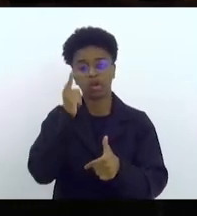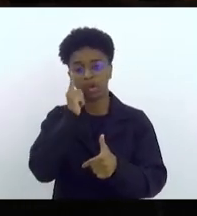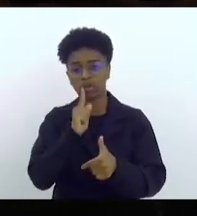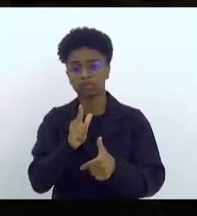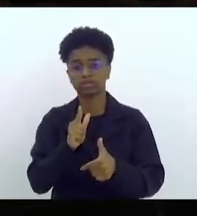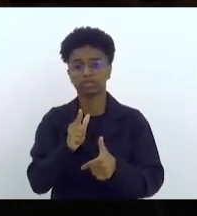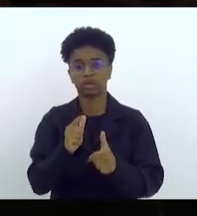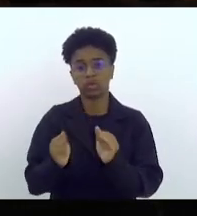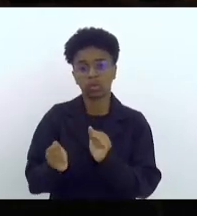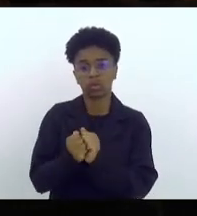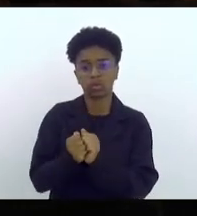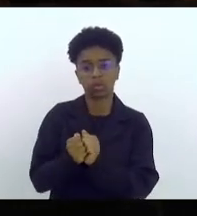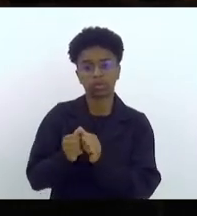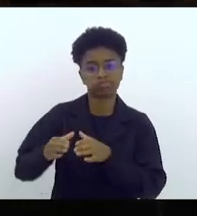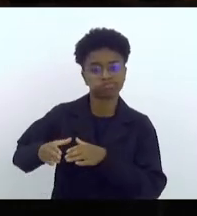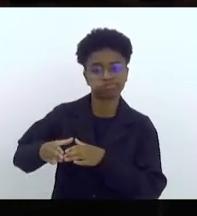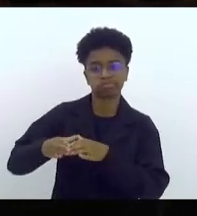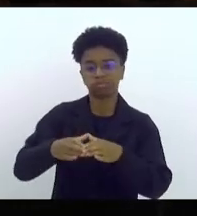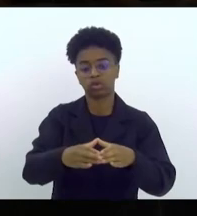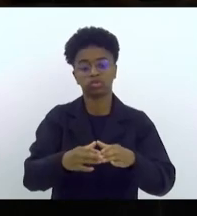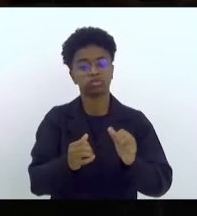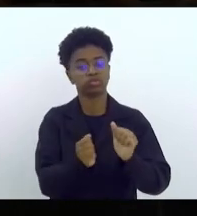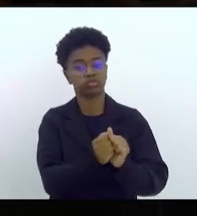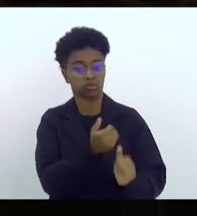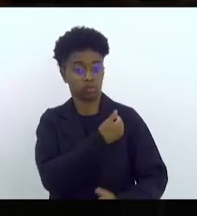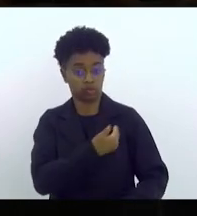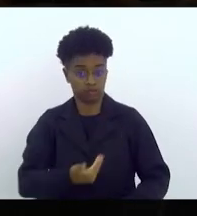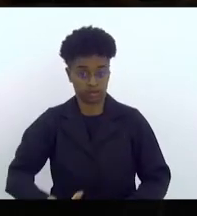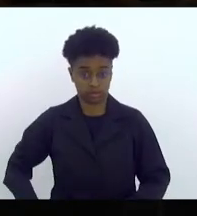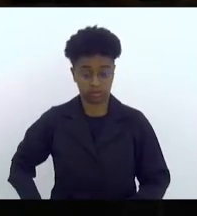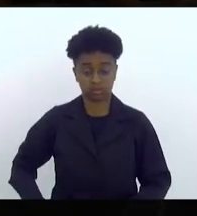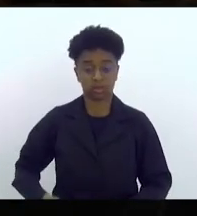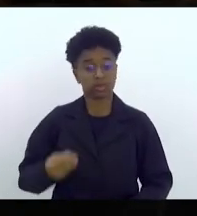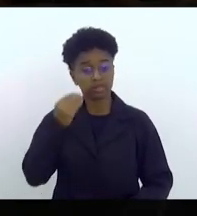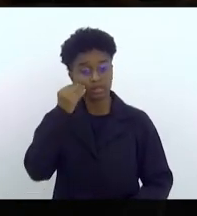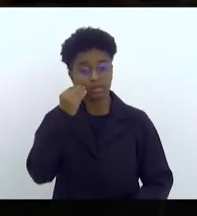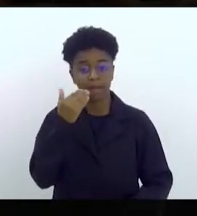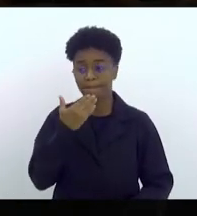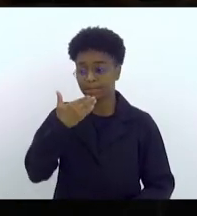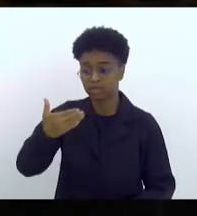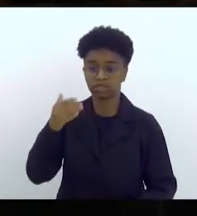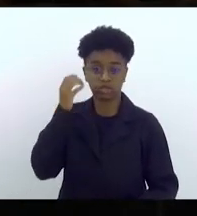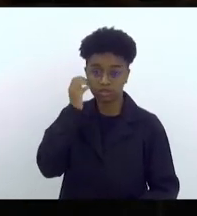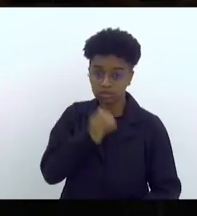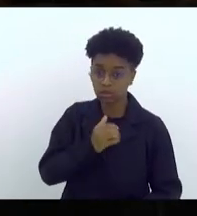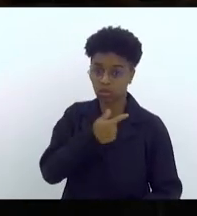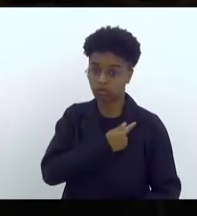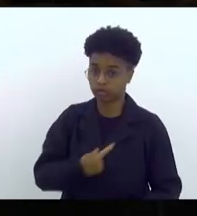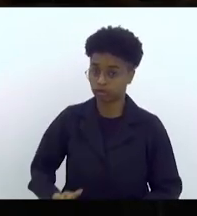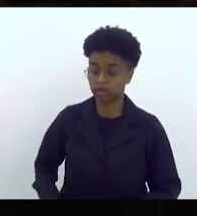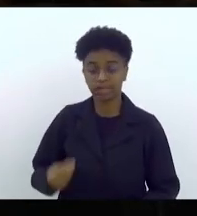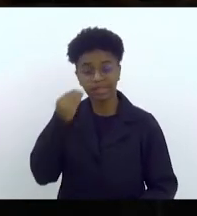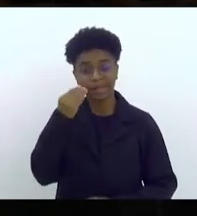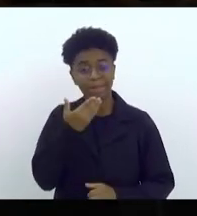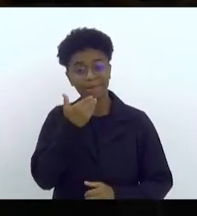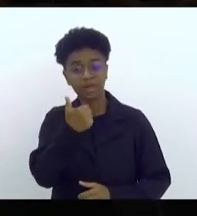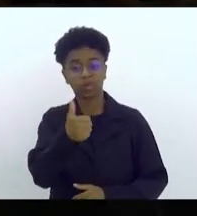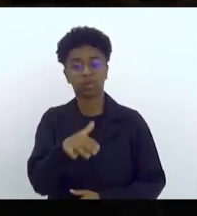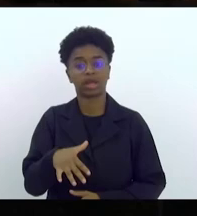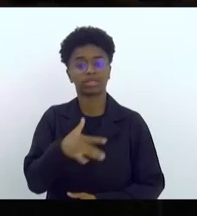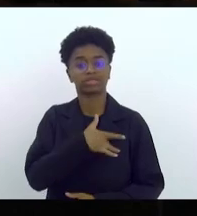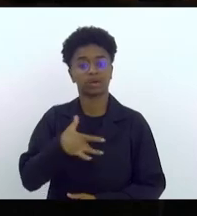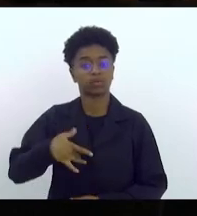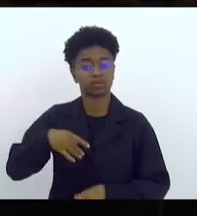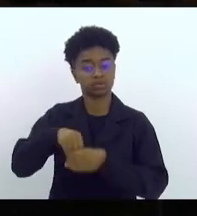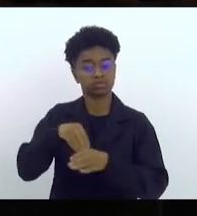mutirão junto ao governador, sensibilize ao nosso governador para que a gente possa melhorar a saúde da minha